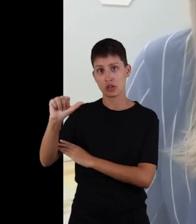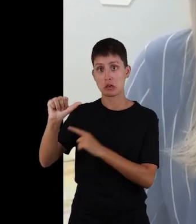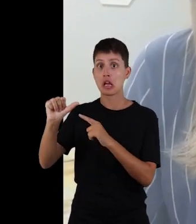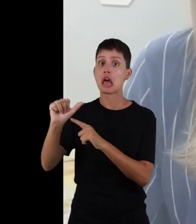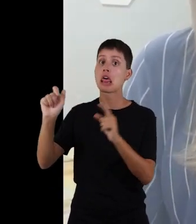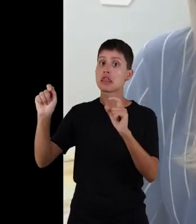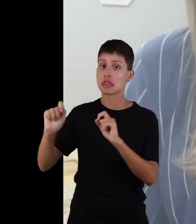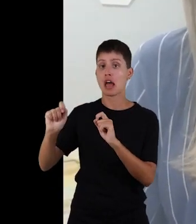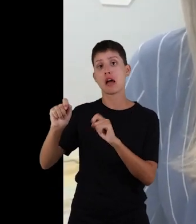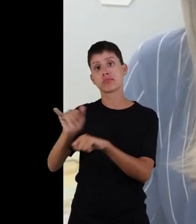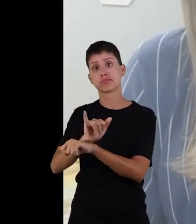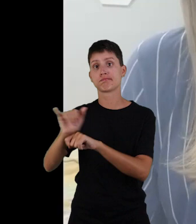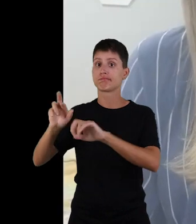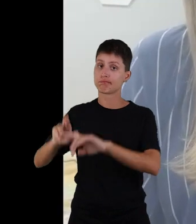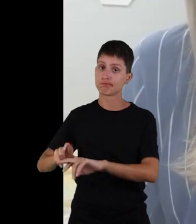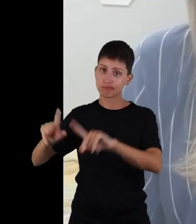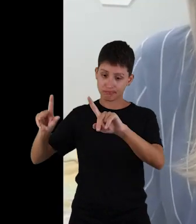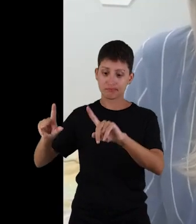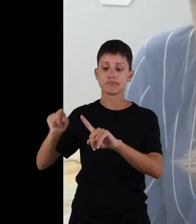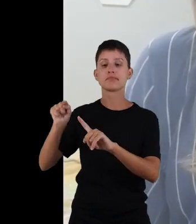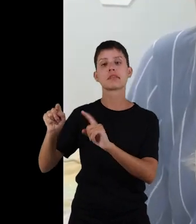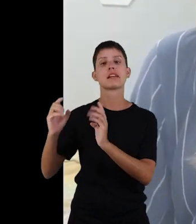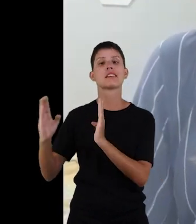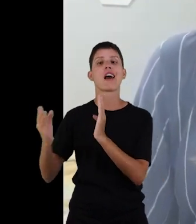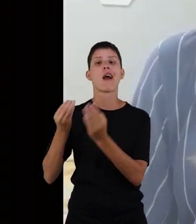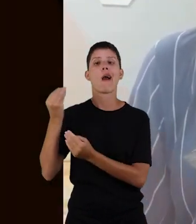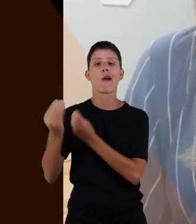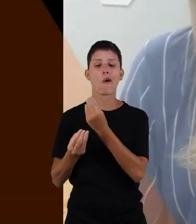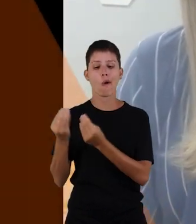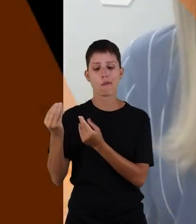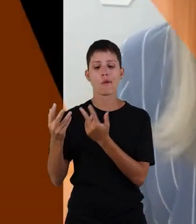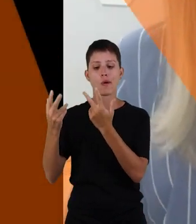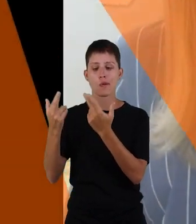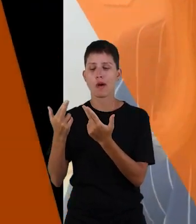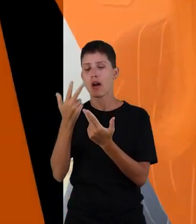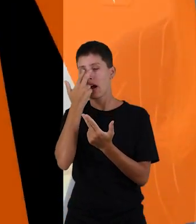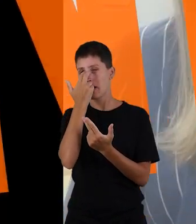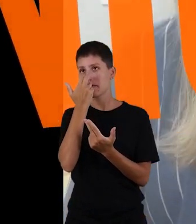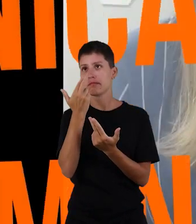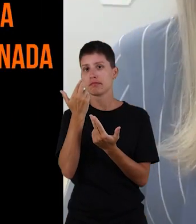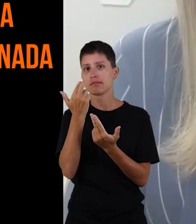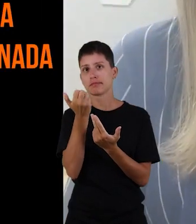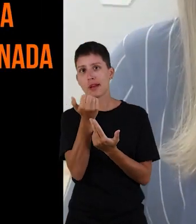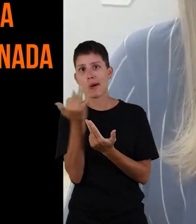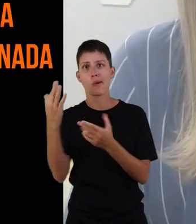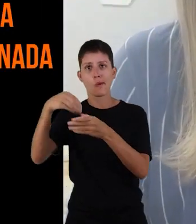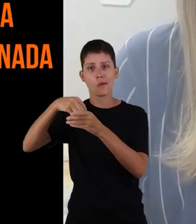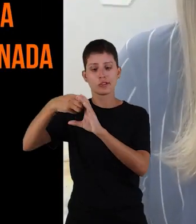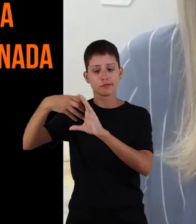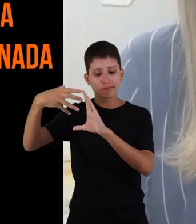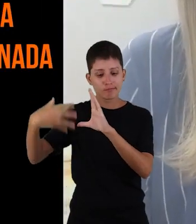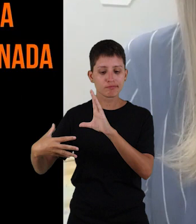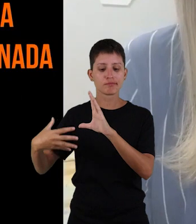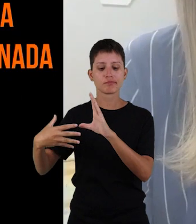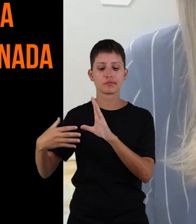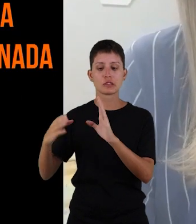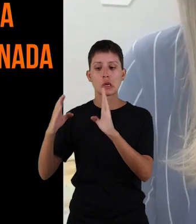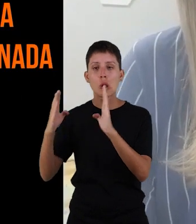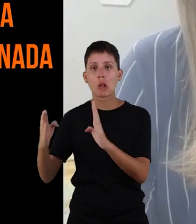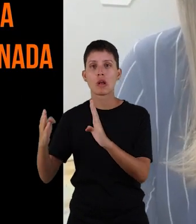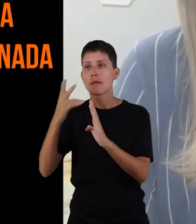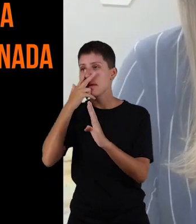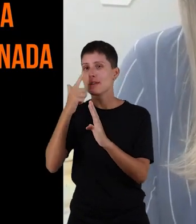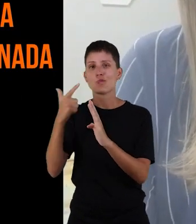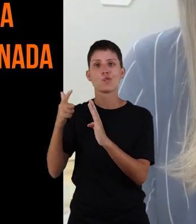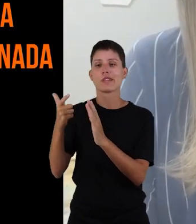ser encontrada de algumas formas. A fase crônica indeterminada é característica justamente de um ambiente